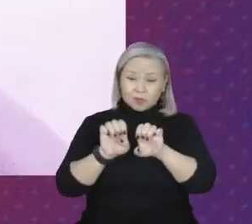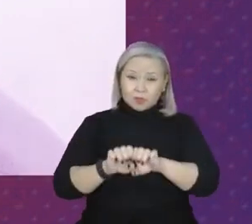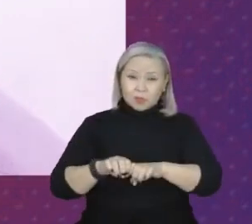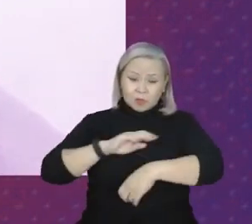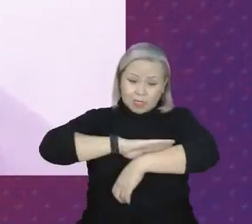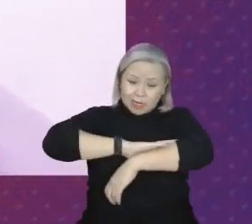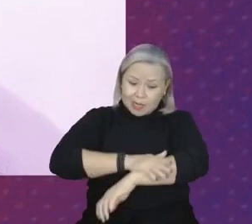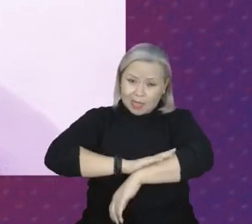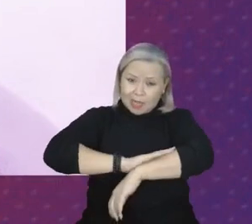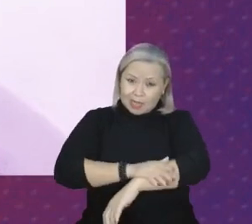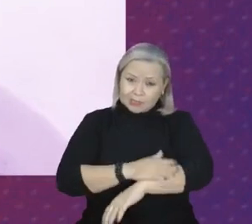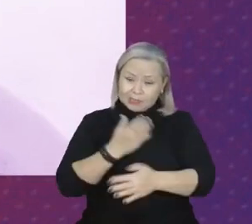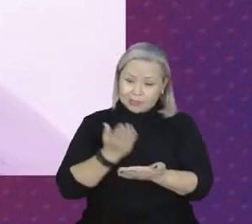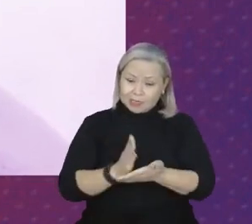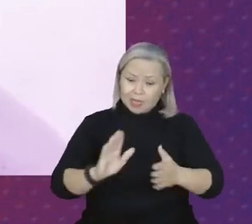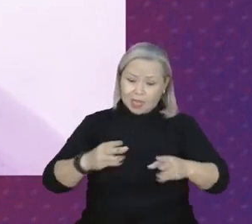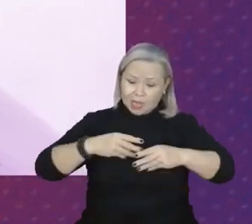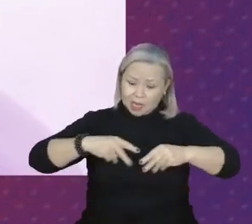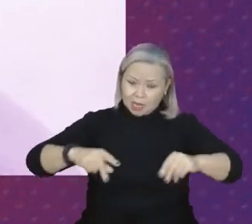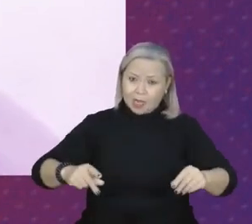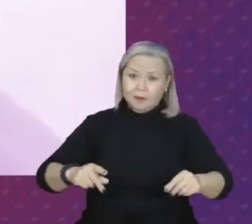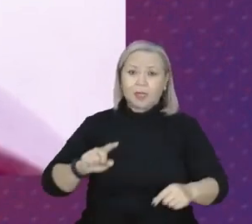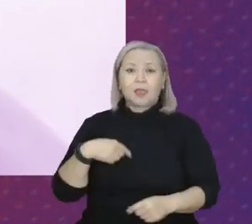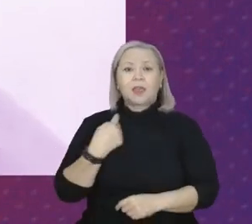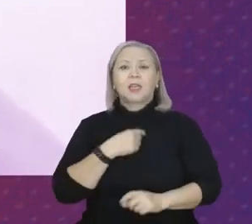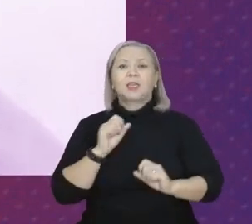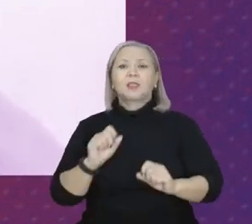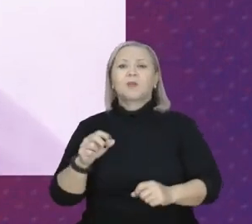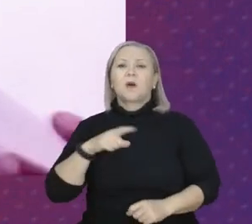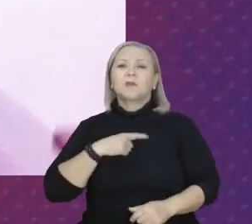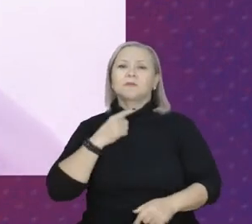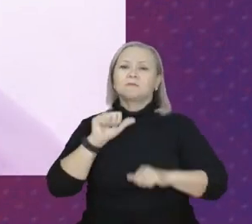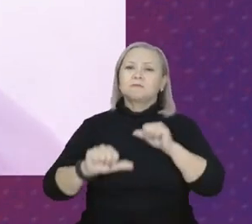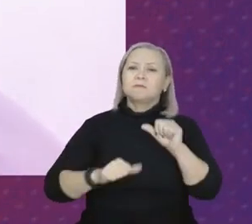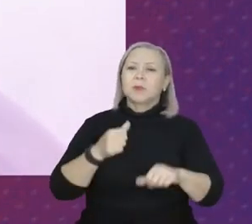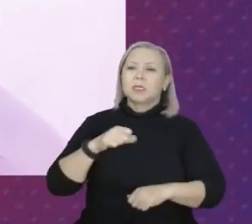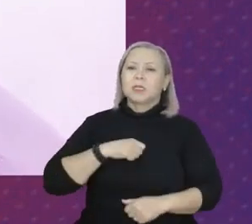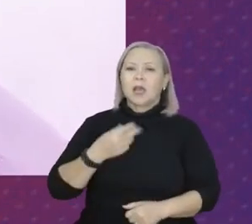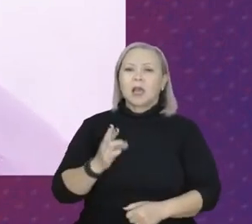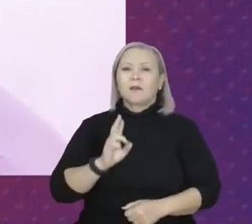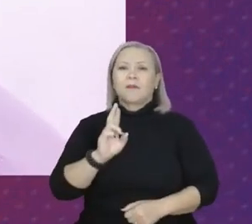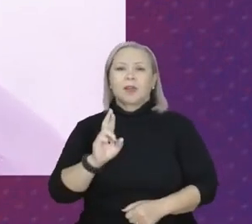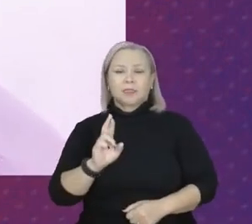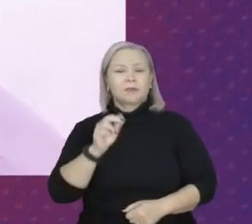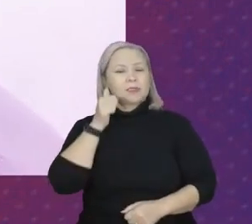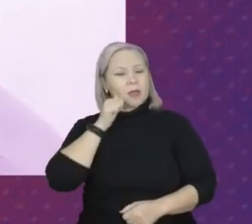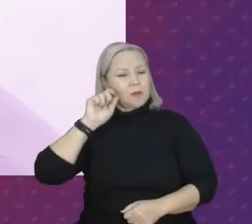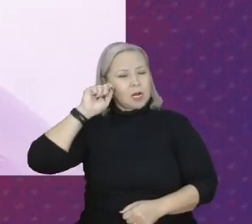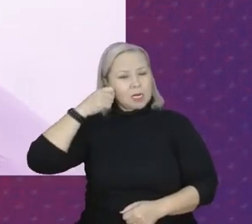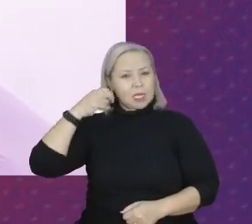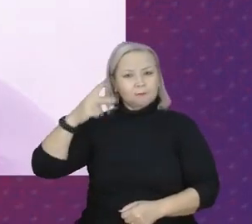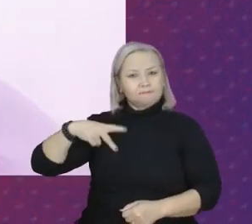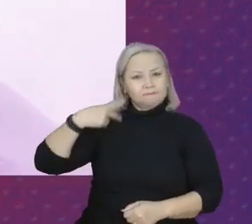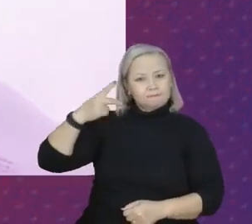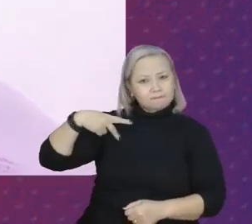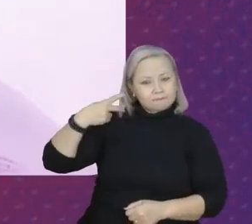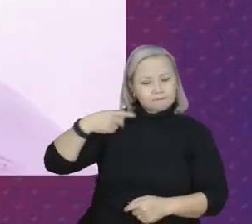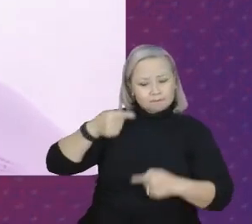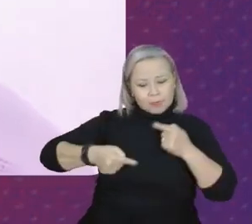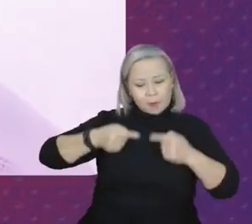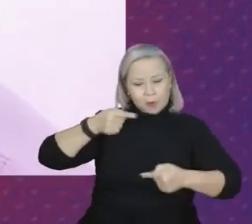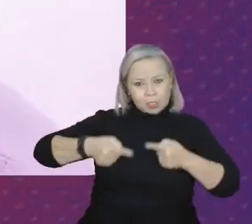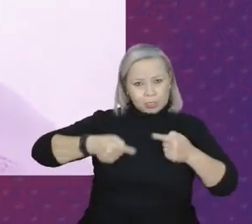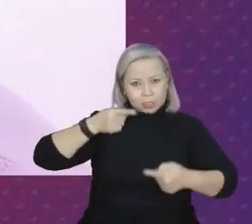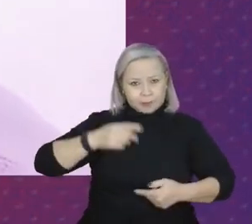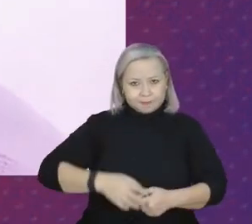desmonte e nós, então, passamos a ter a referência da mulher negra no parlamento. Nós precisamos